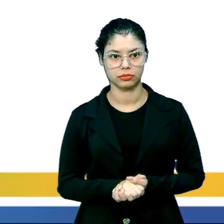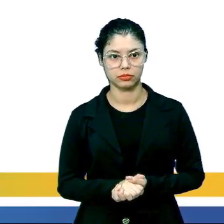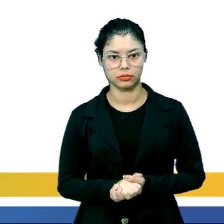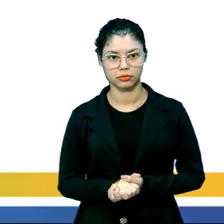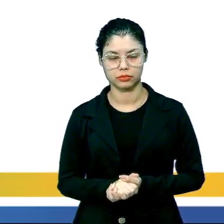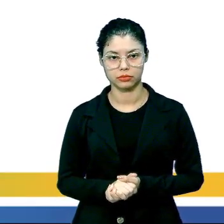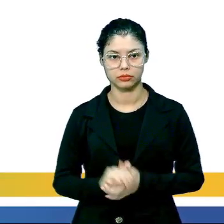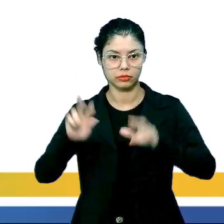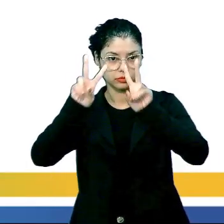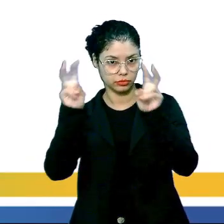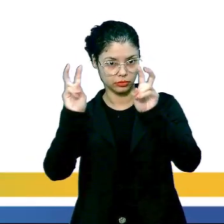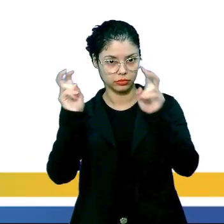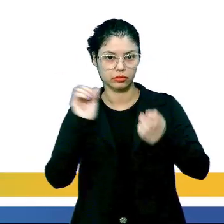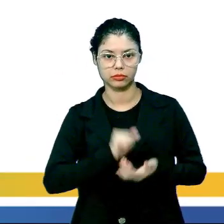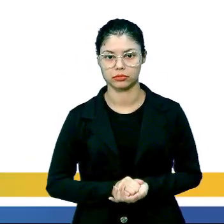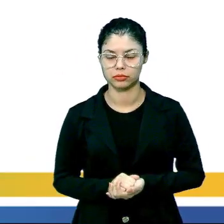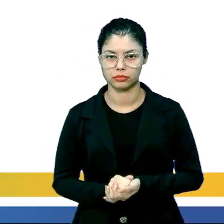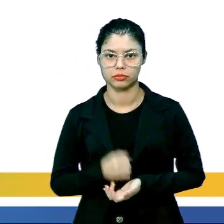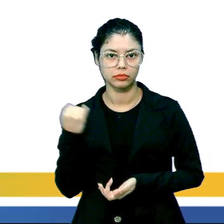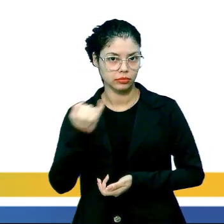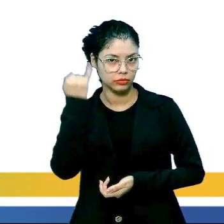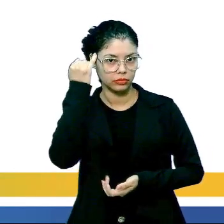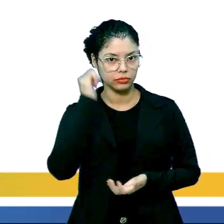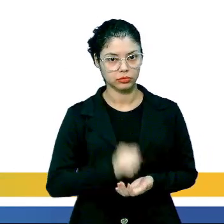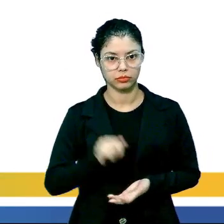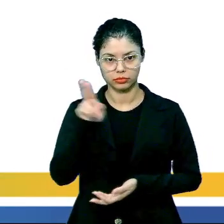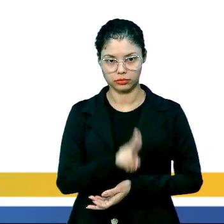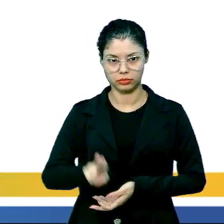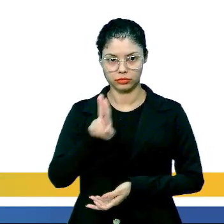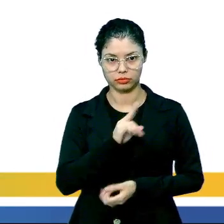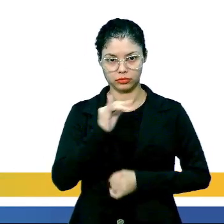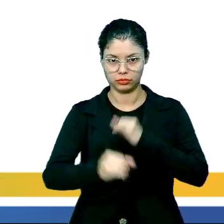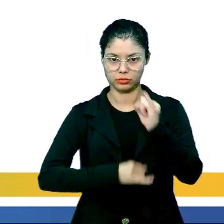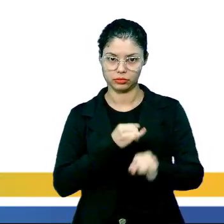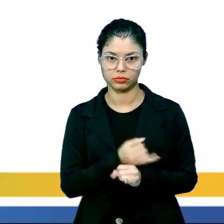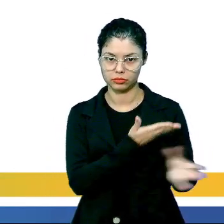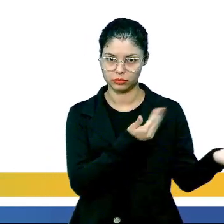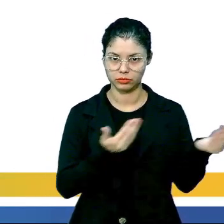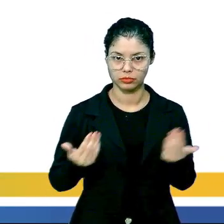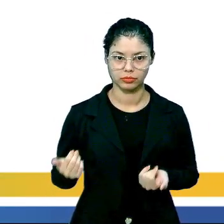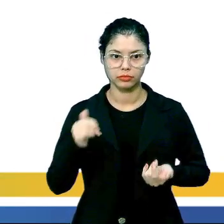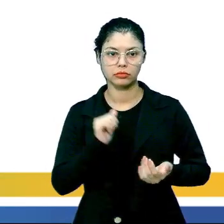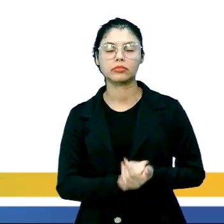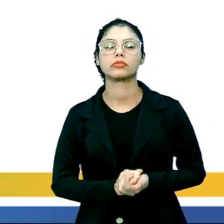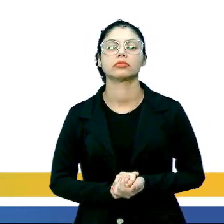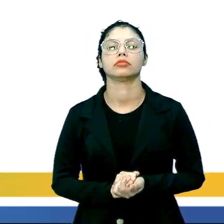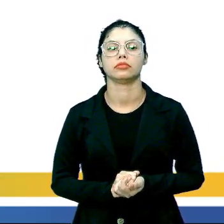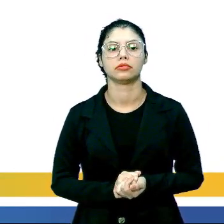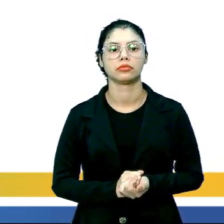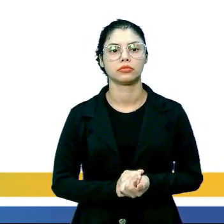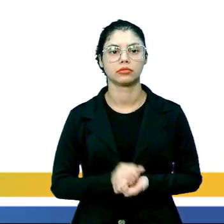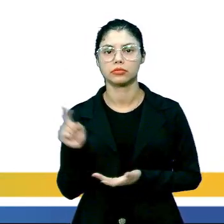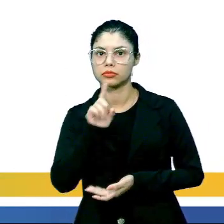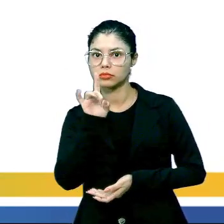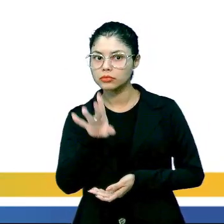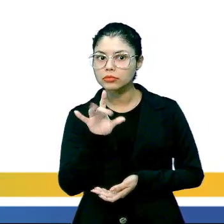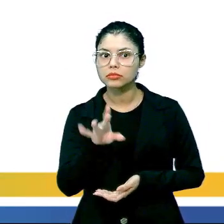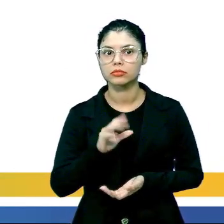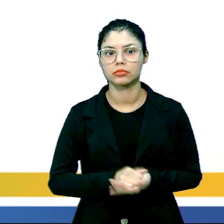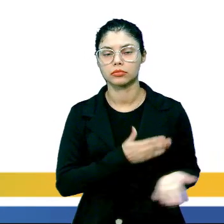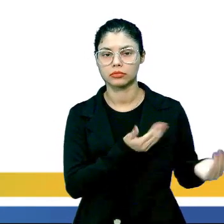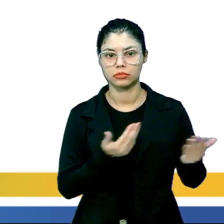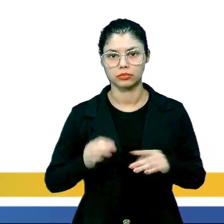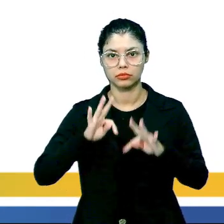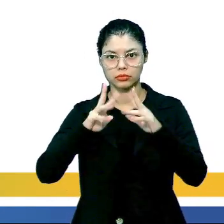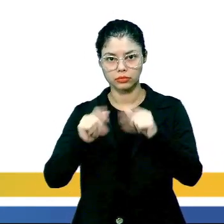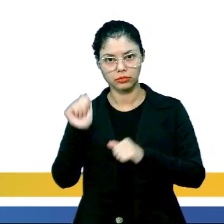E aí, nós temos o tema, que é um tema muito interessante, que é o uso da internet pelos jovens. Não somente pelos jovens, né?